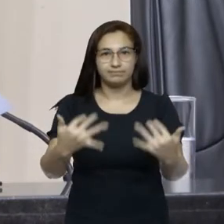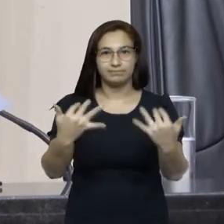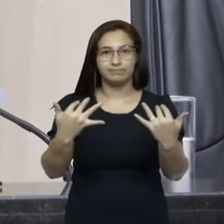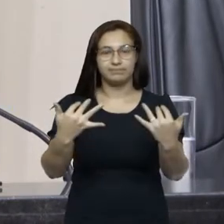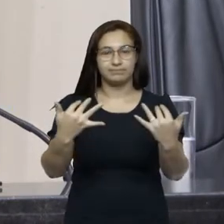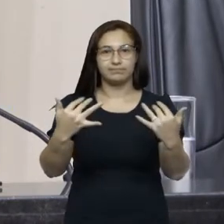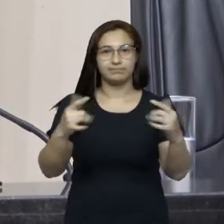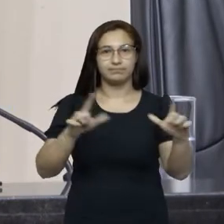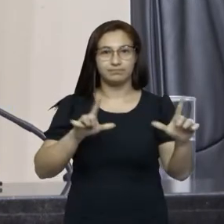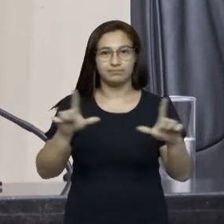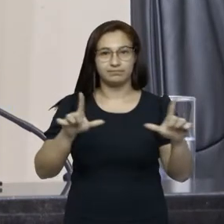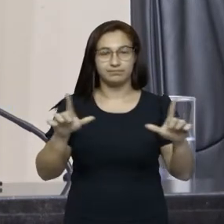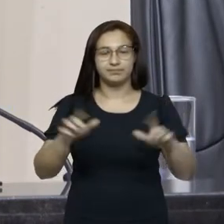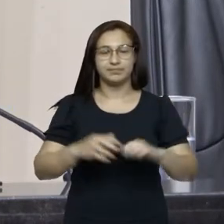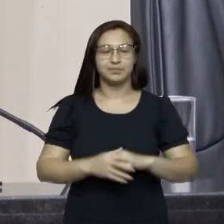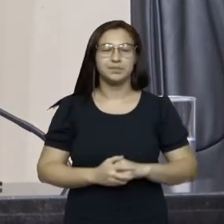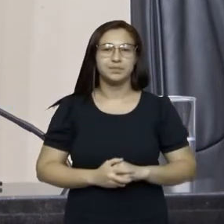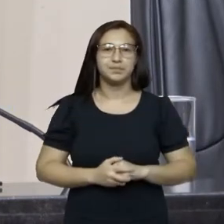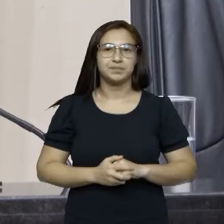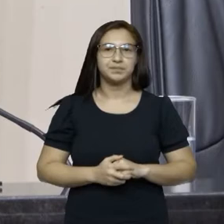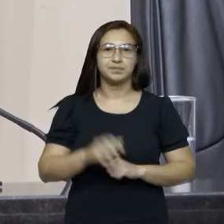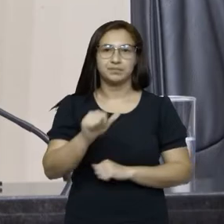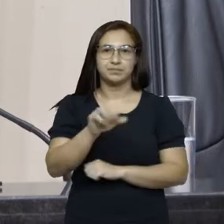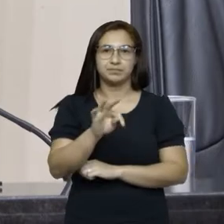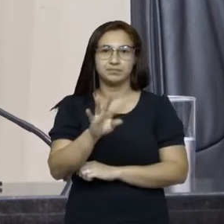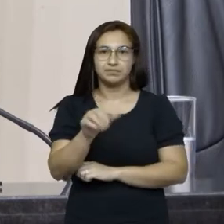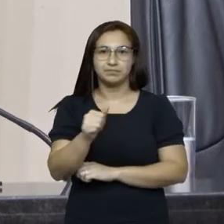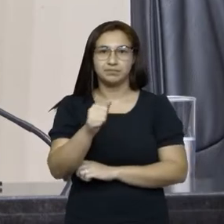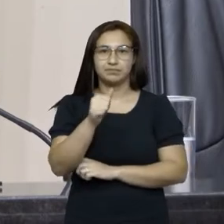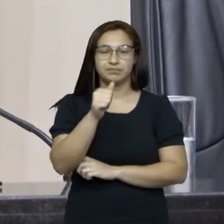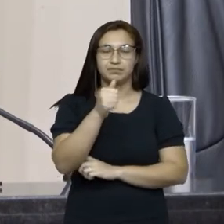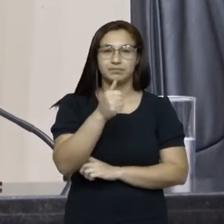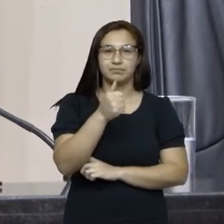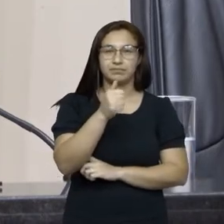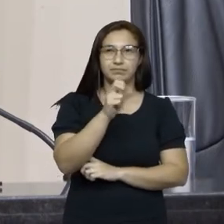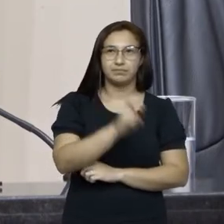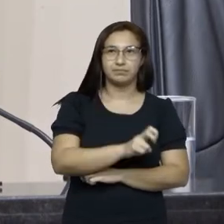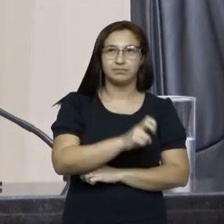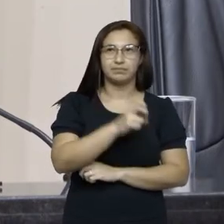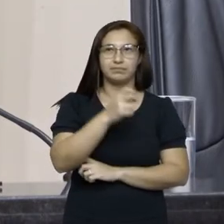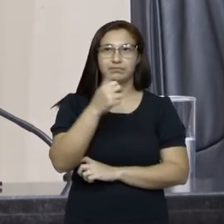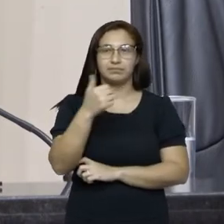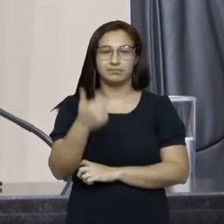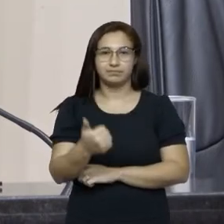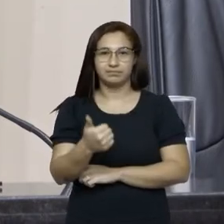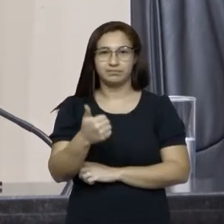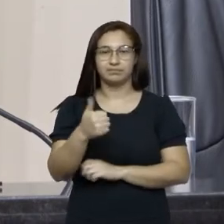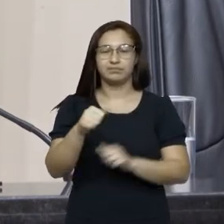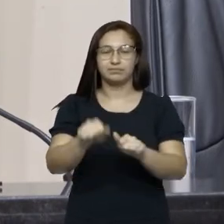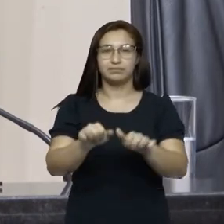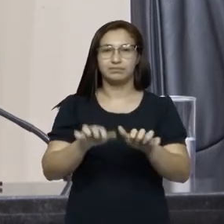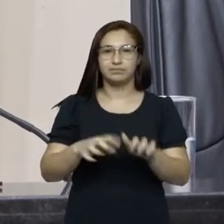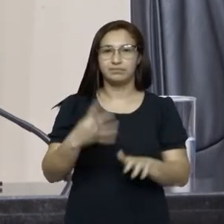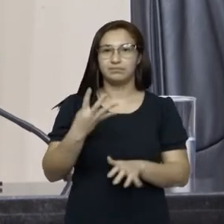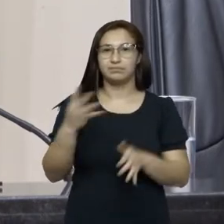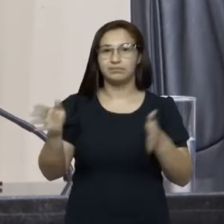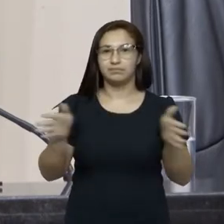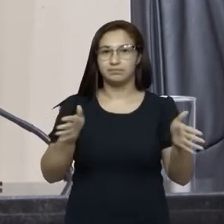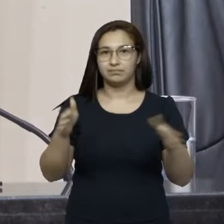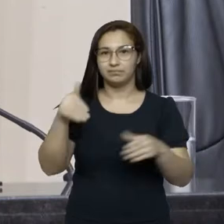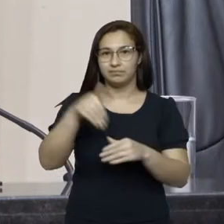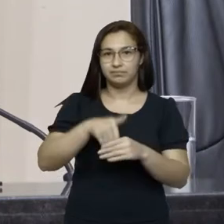nos acompanham. Ata da 51ª sessão ordinária, da 4ª sessão legislativa,